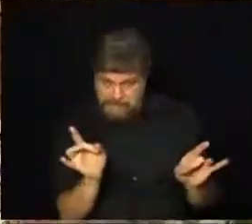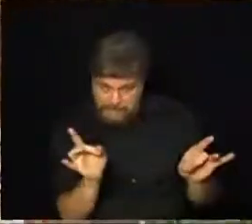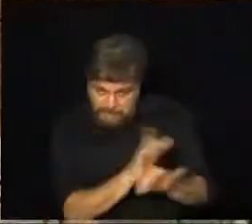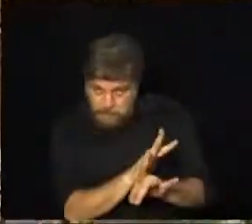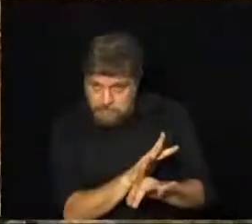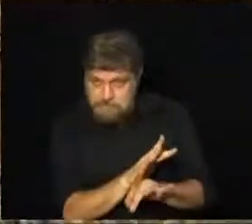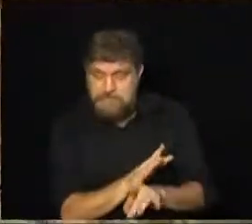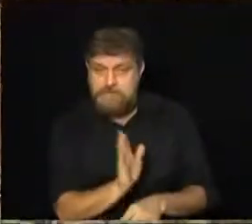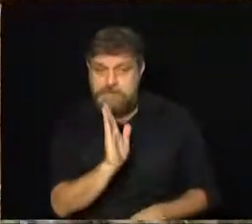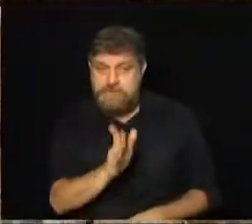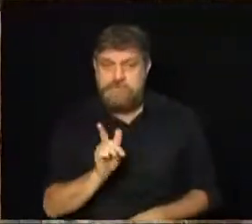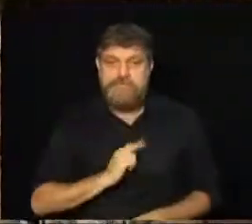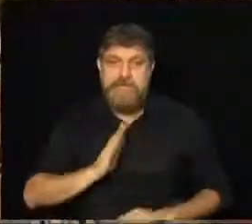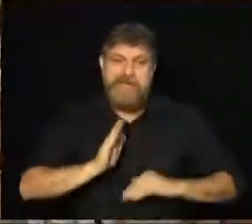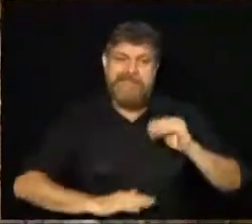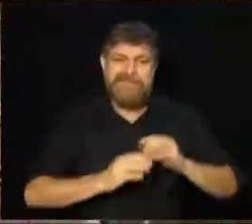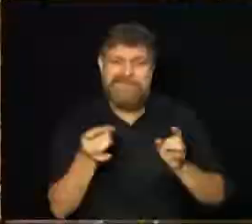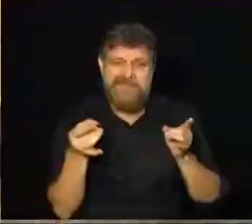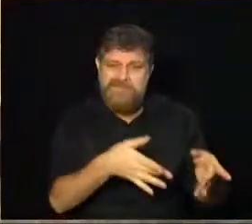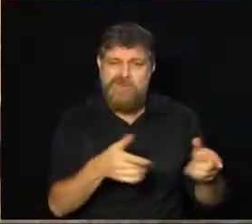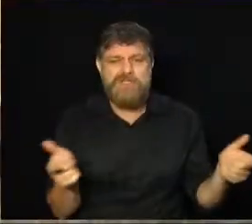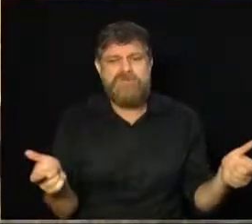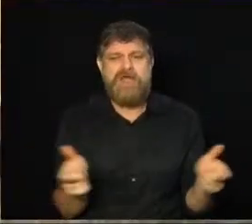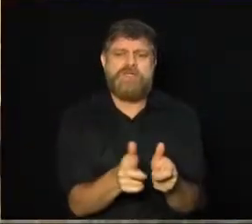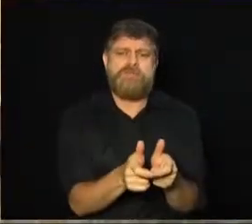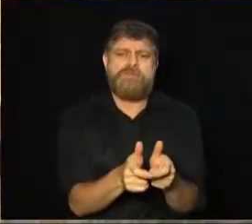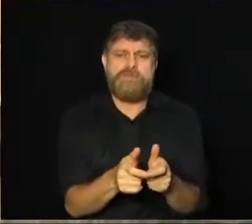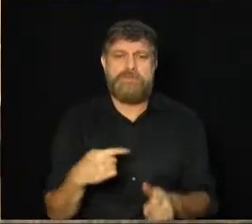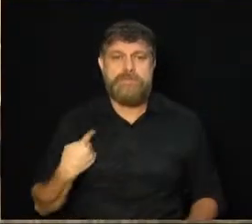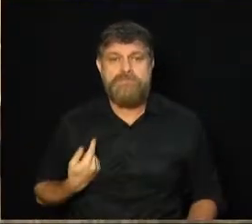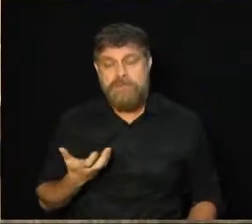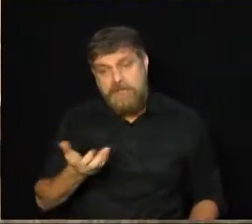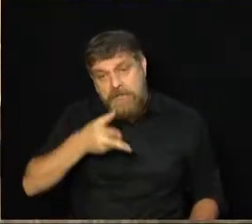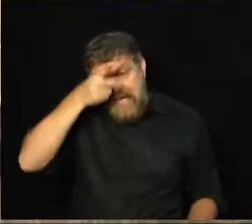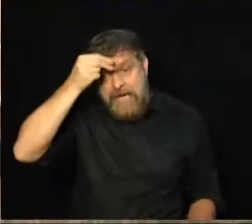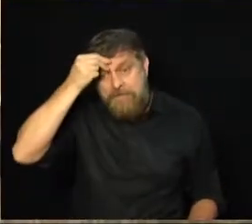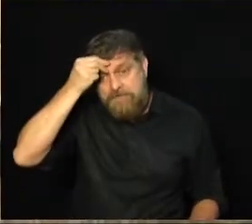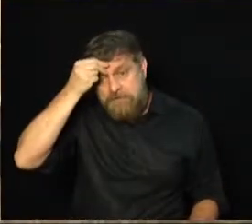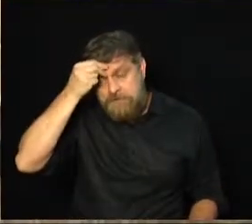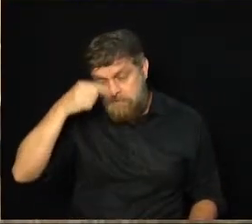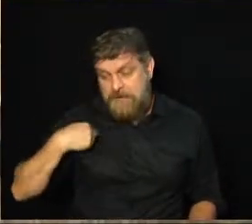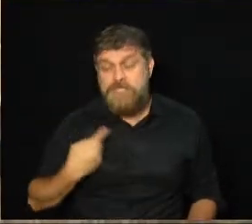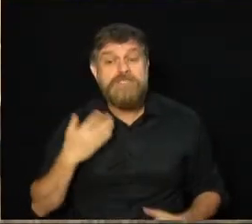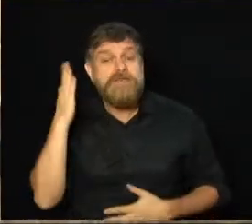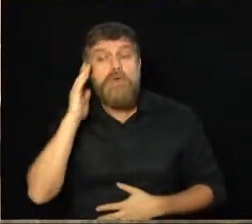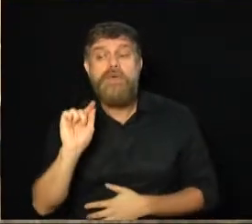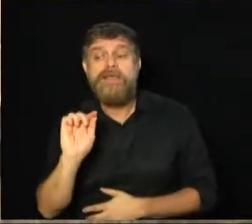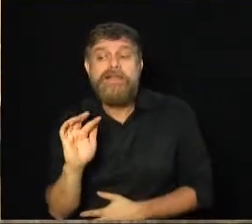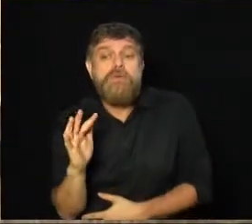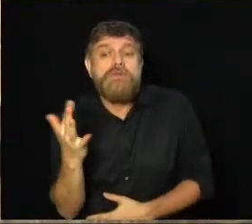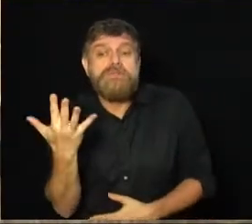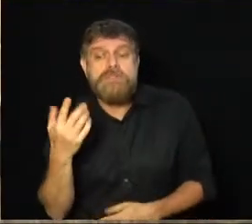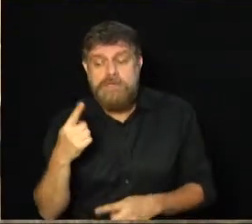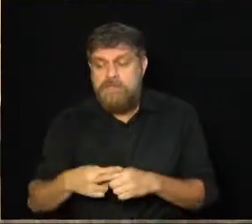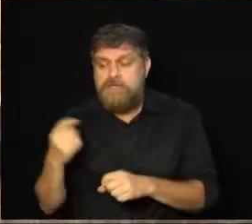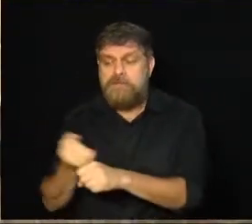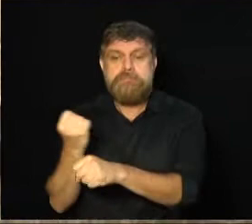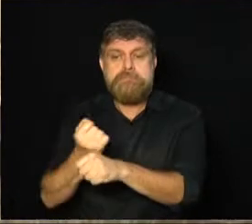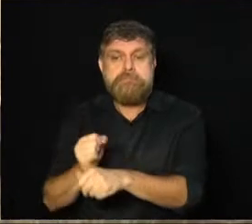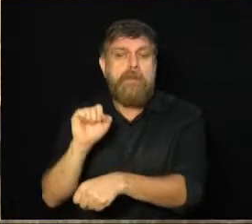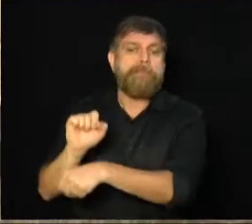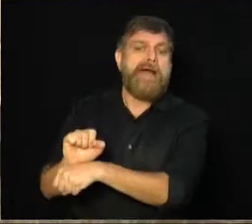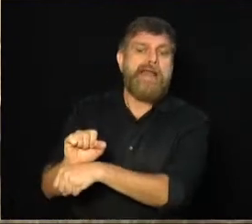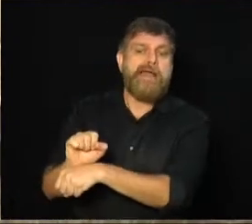entregue, essa prática vai diminuir. Então a gente quer que a prefeitura dê um aval para a gente, saber o que está acontecendo, que não foi terminado, que eles